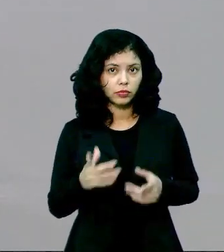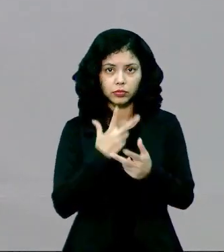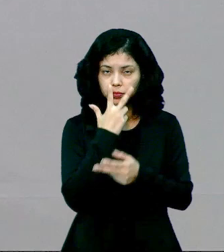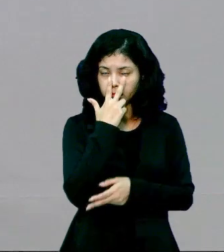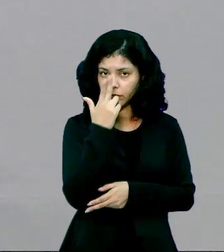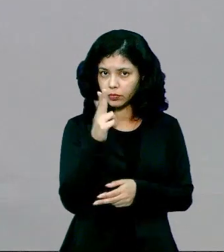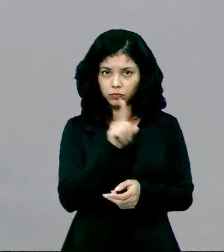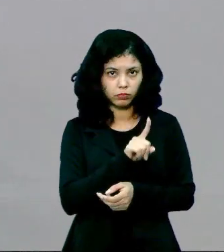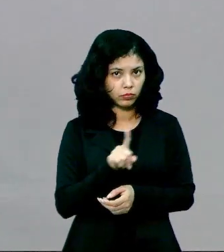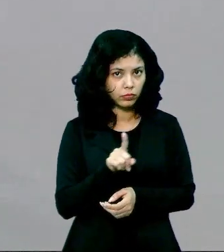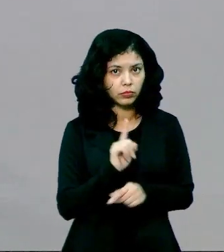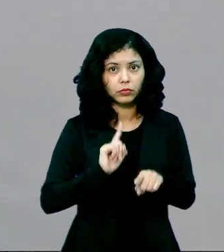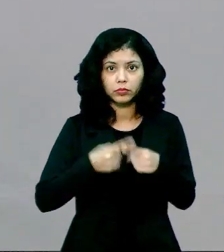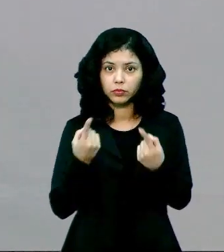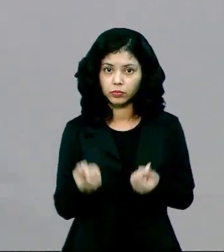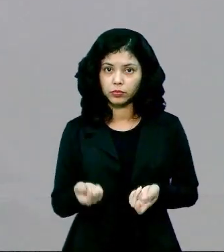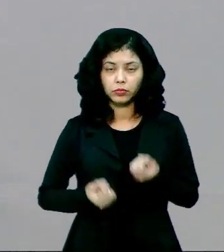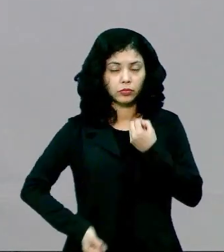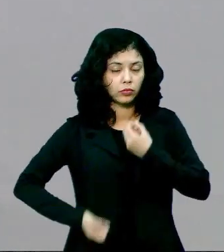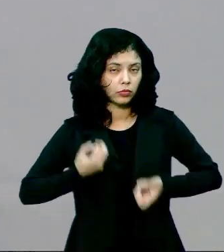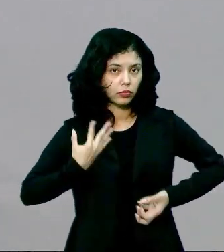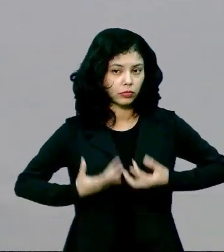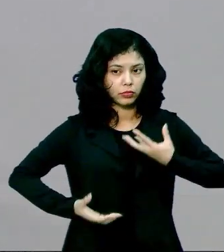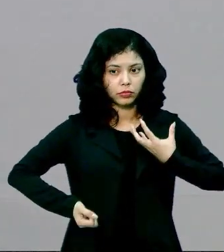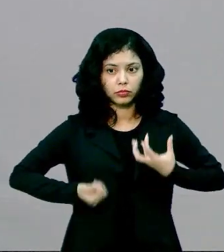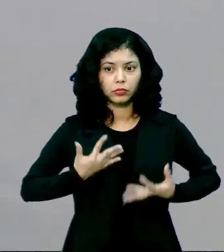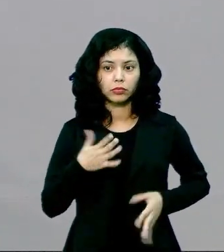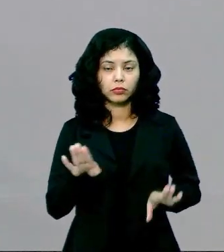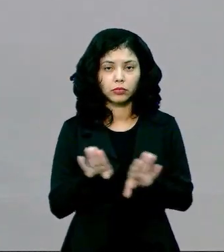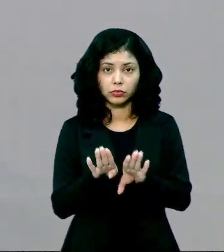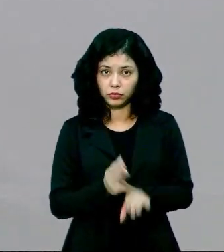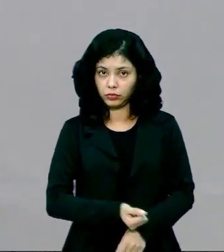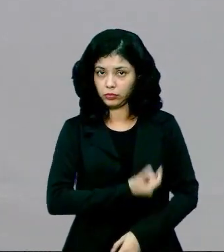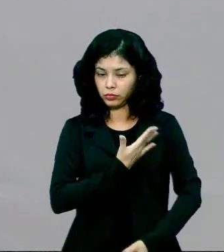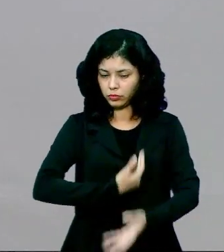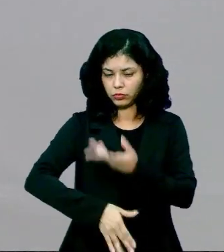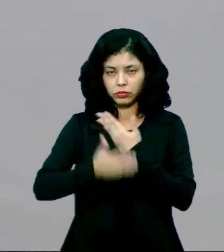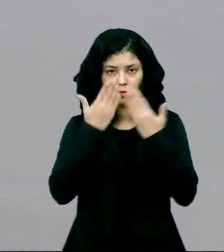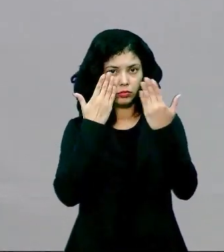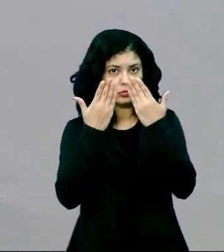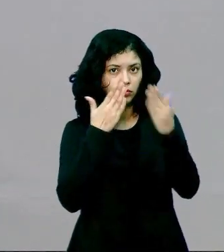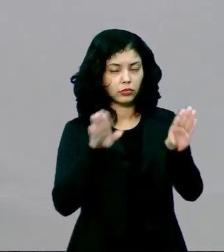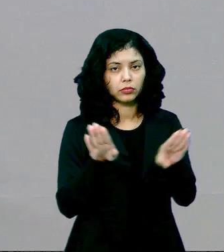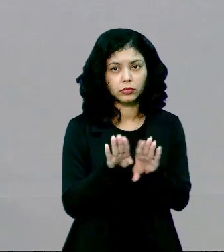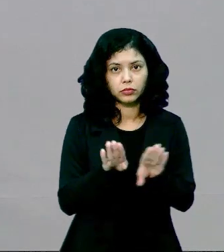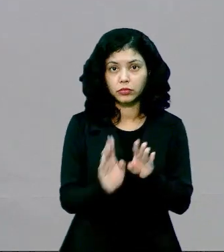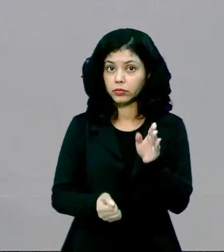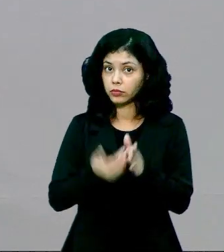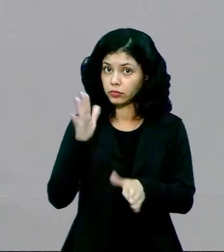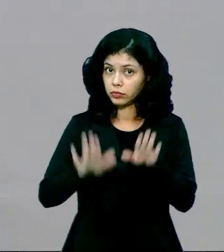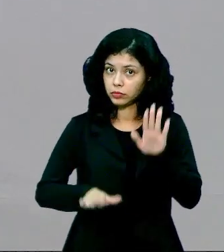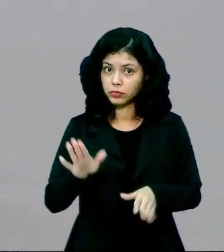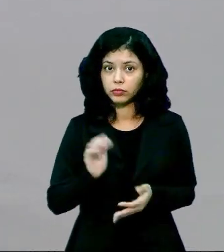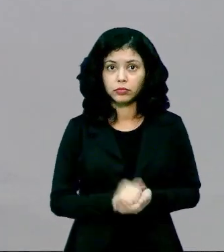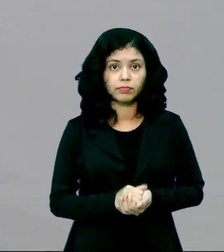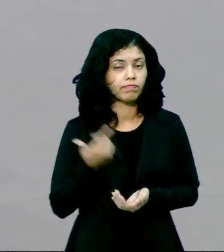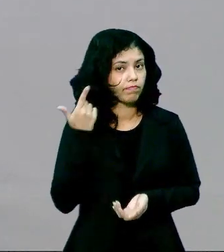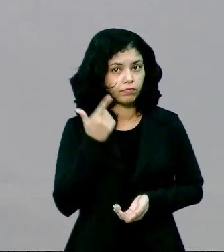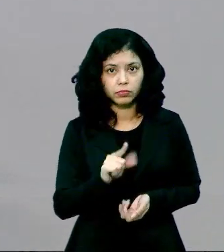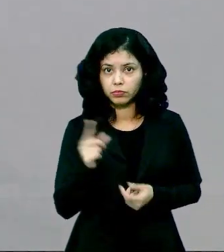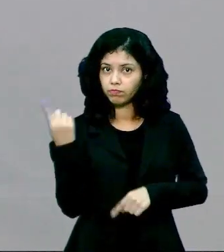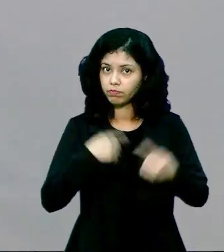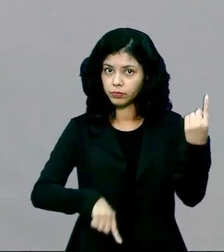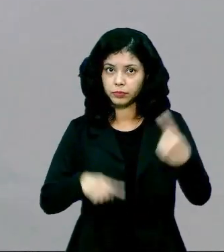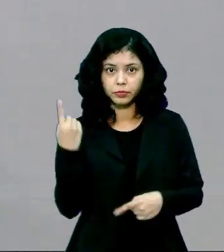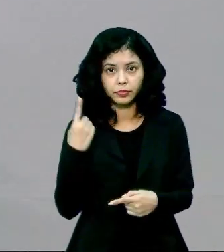desaparecer, mas as marcas emocionais, as marcas psicológicas que muitas das vezes não conseguem ser